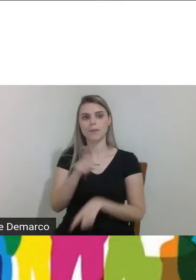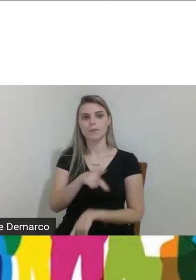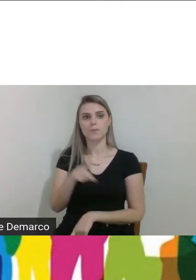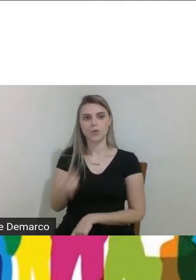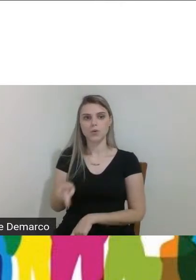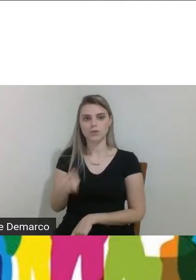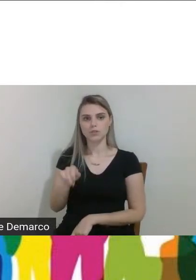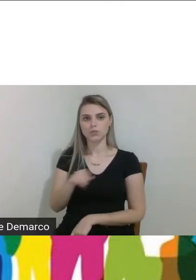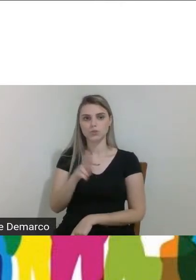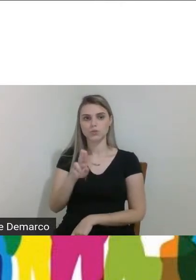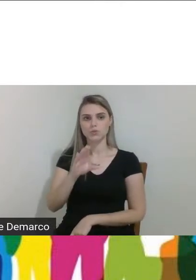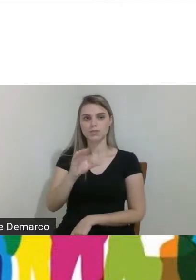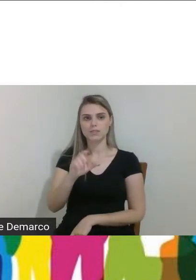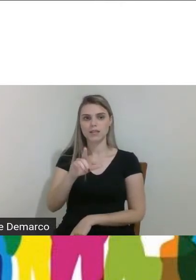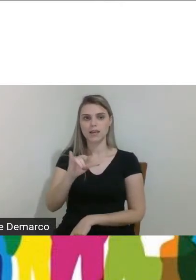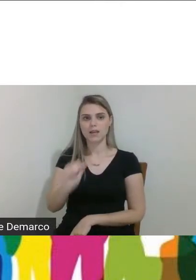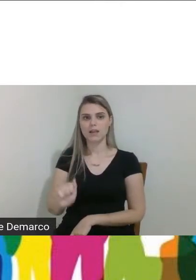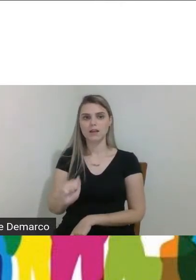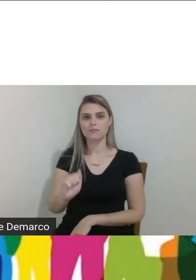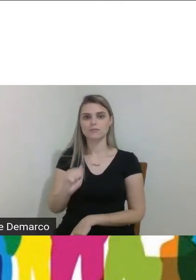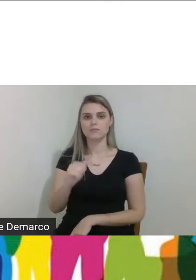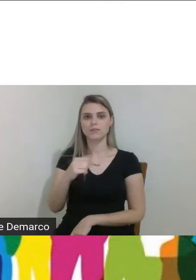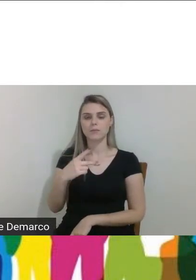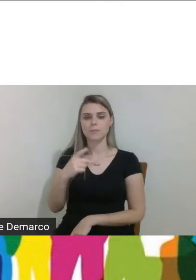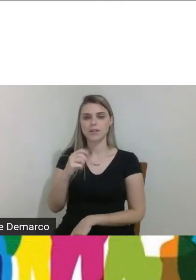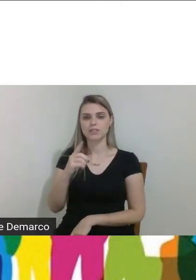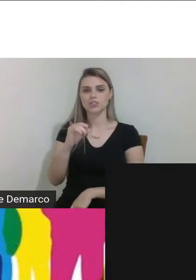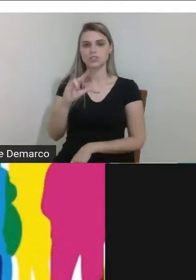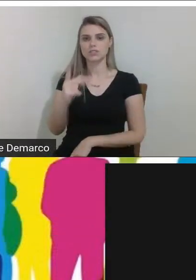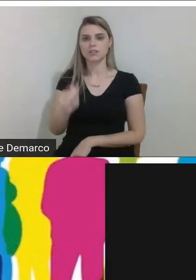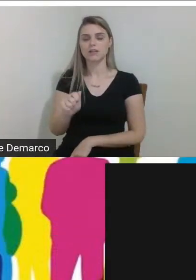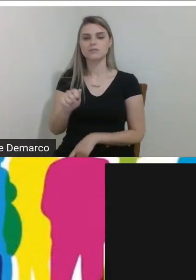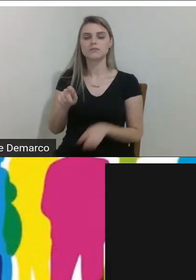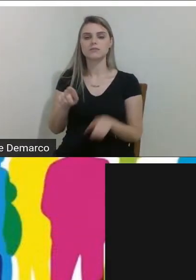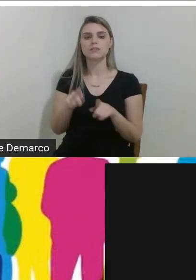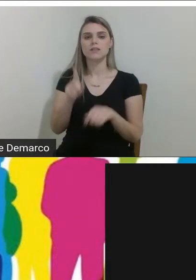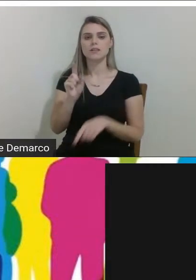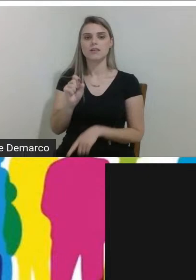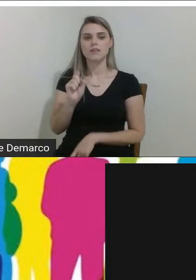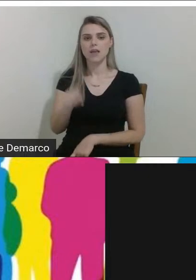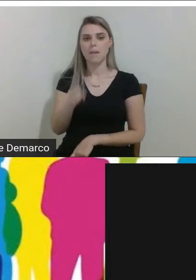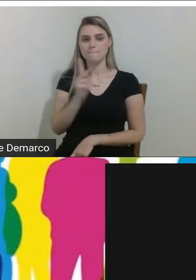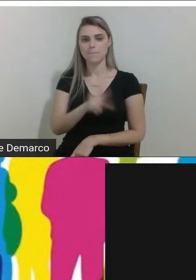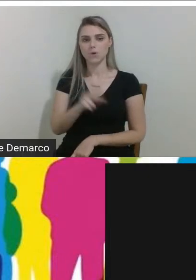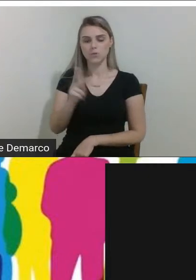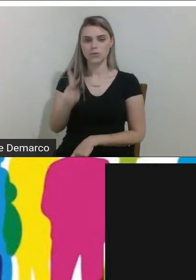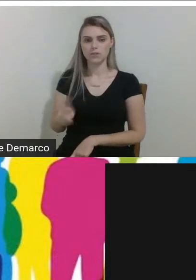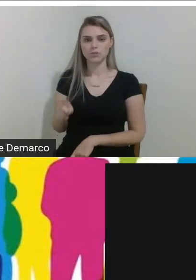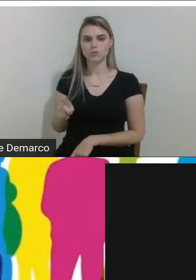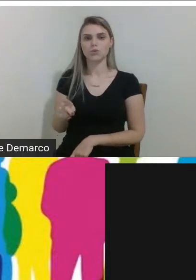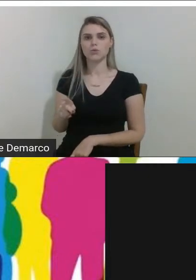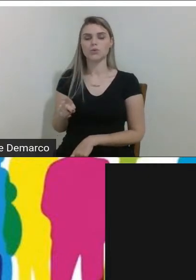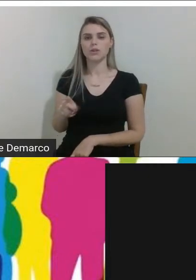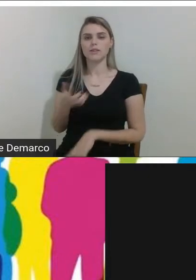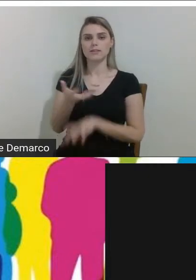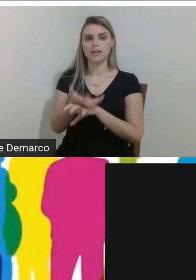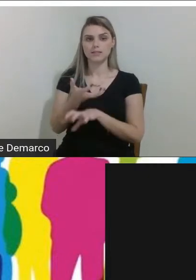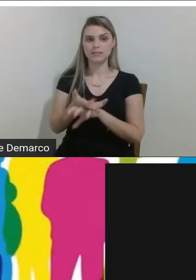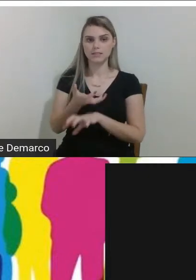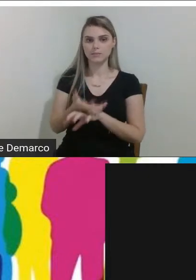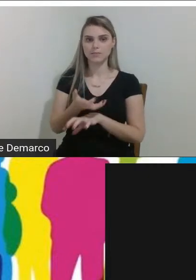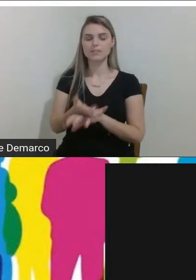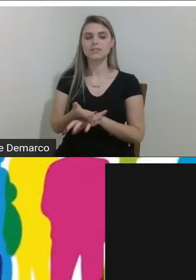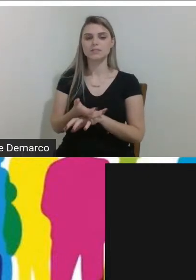Juscelia professora Juscelia Padilha ela que é professora da disciplina da